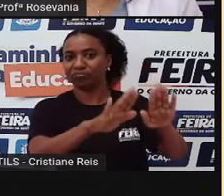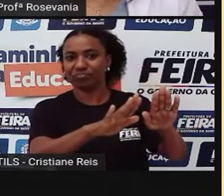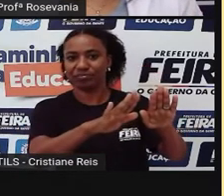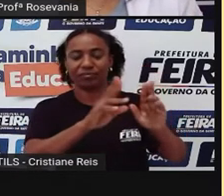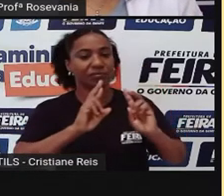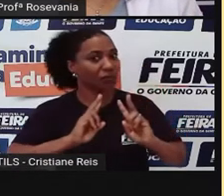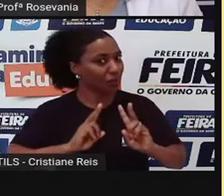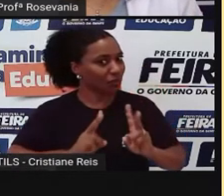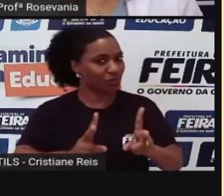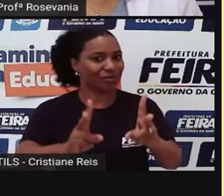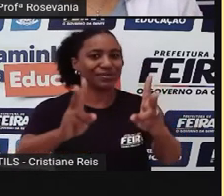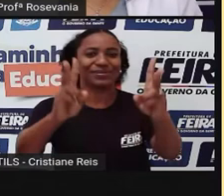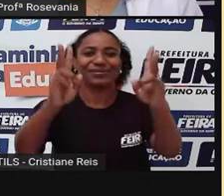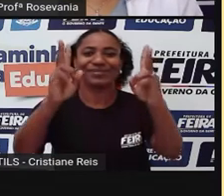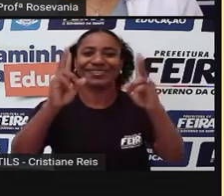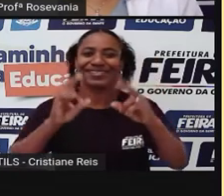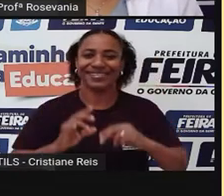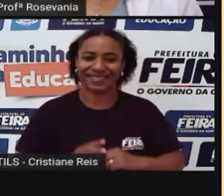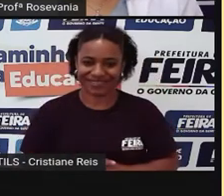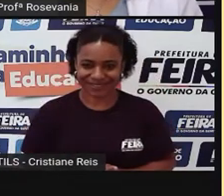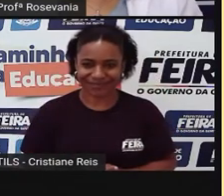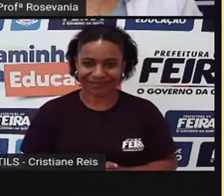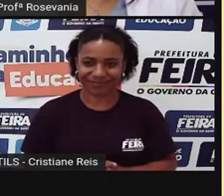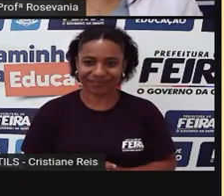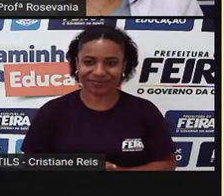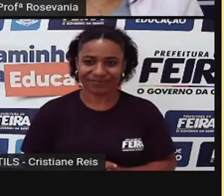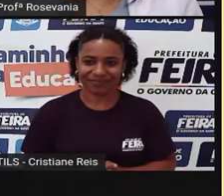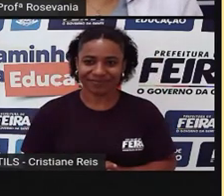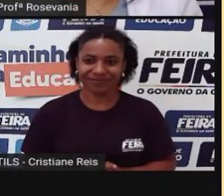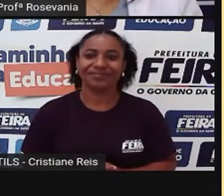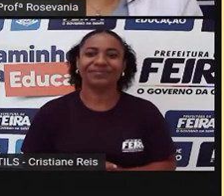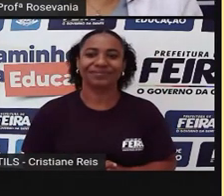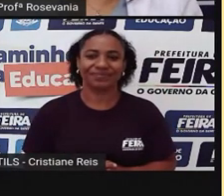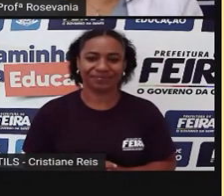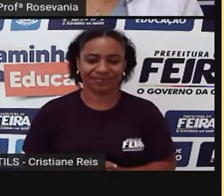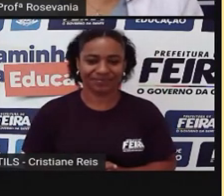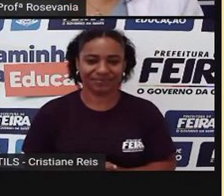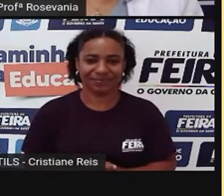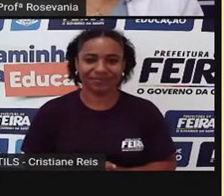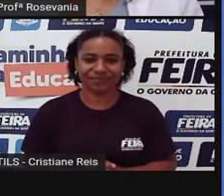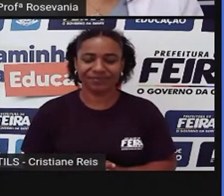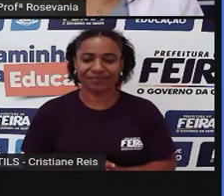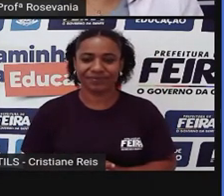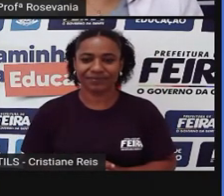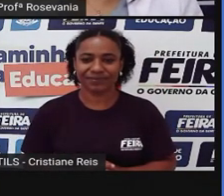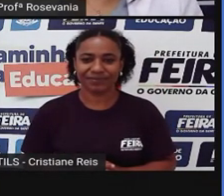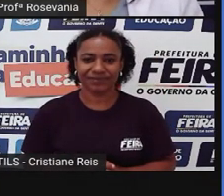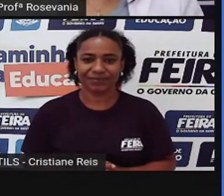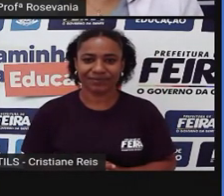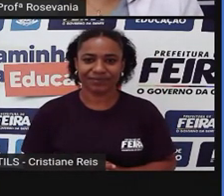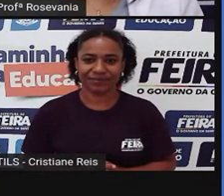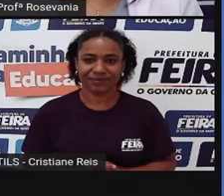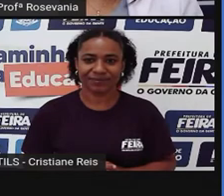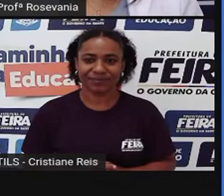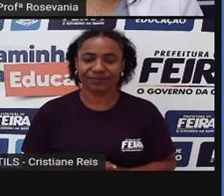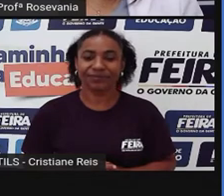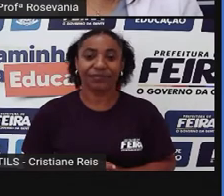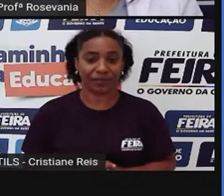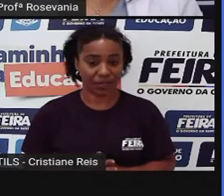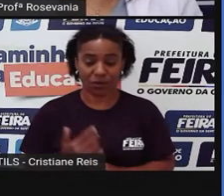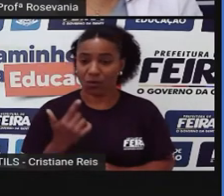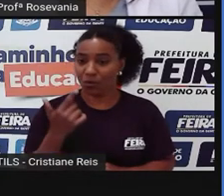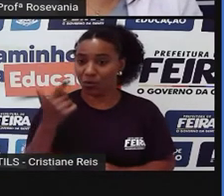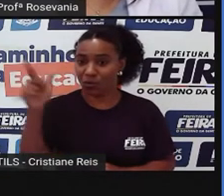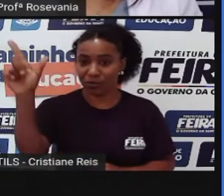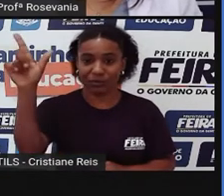abrigo Santana, a gente tem aqui essa escultura de Juraci e Dória, viu? Vamos lá. Outra rua também que se